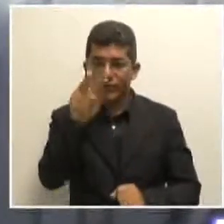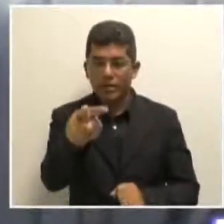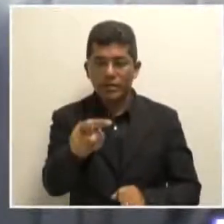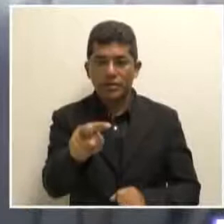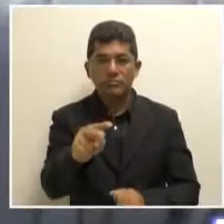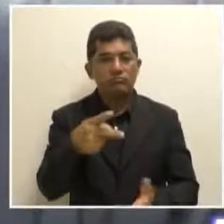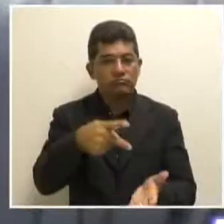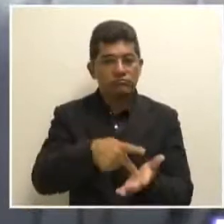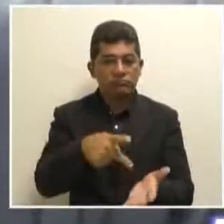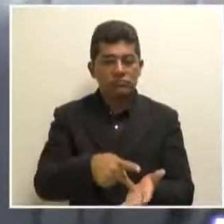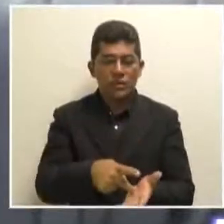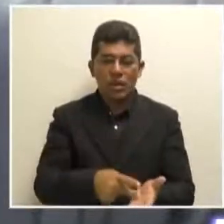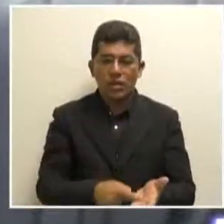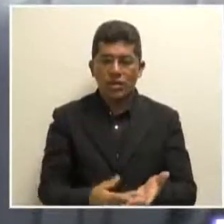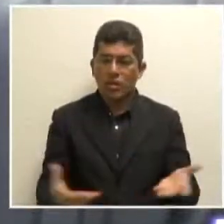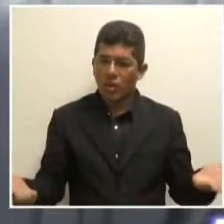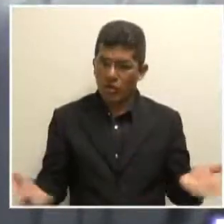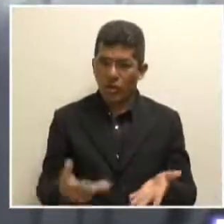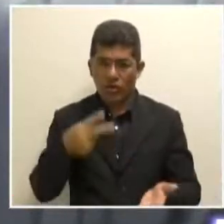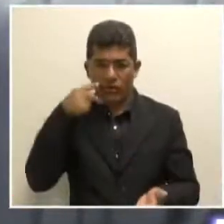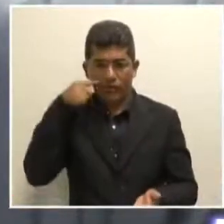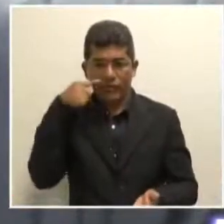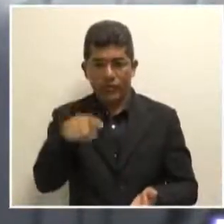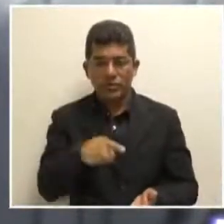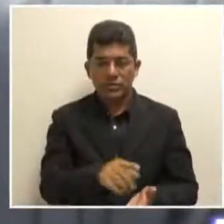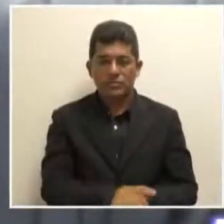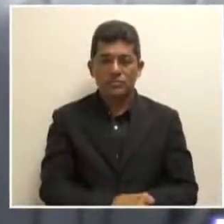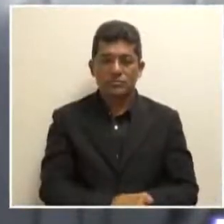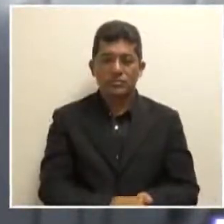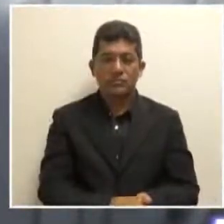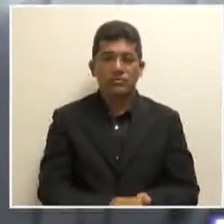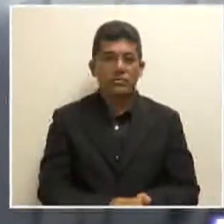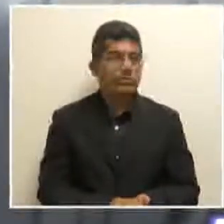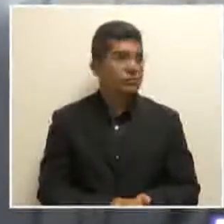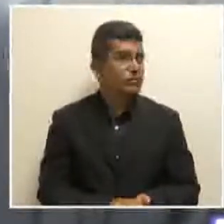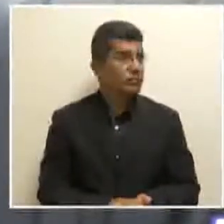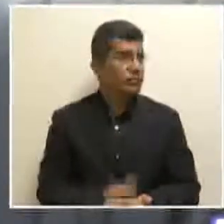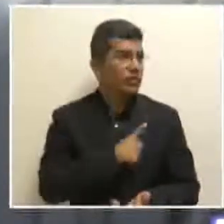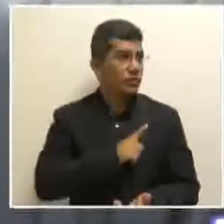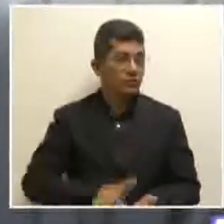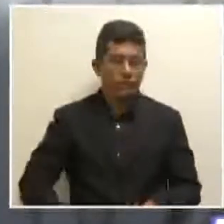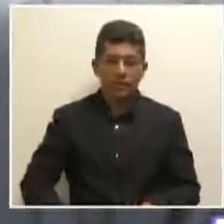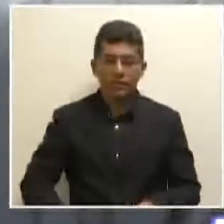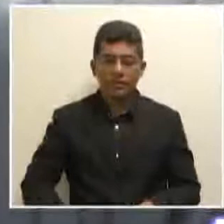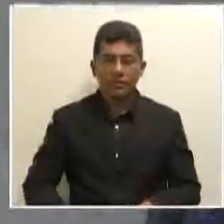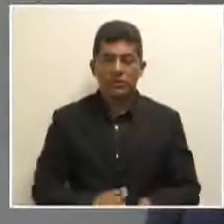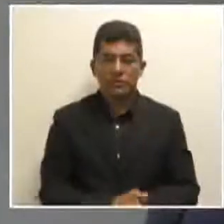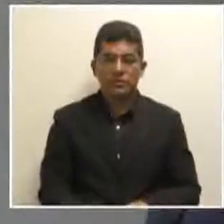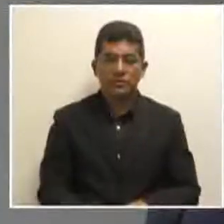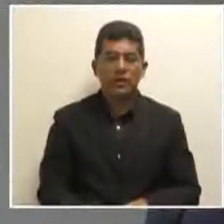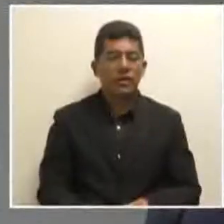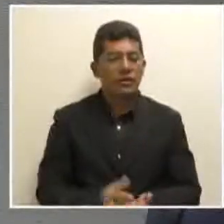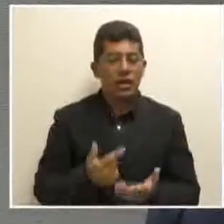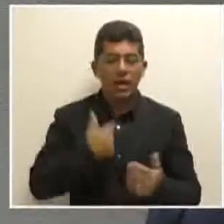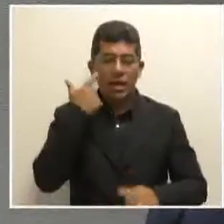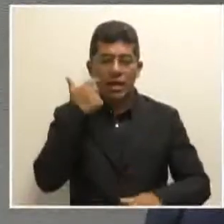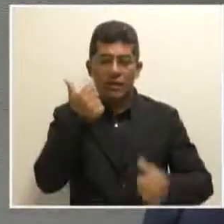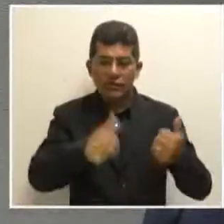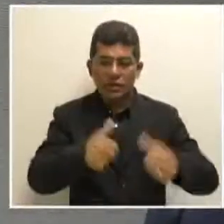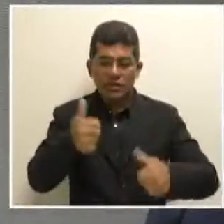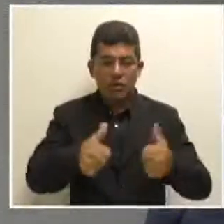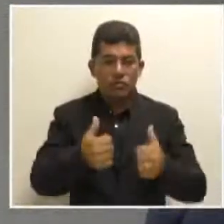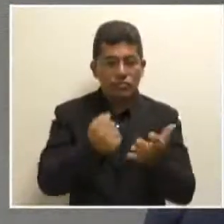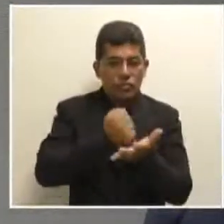realmente. Eu estou vendo um esforço por parte do governo no enxugamento da máquina, na revisão dos contratos.